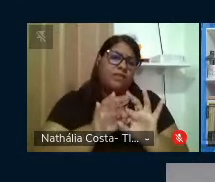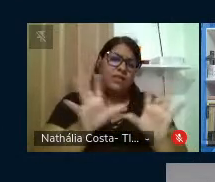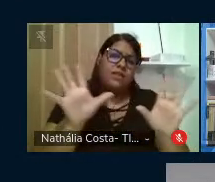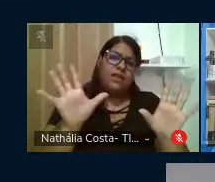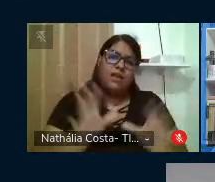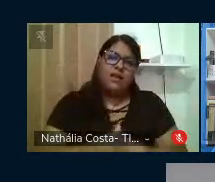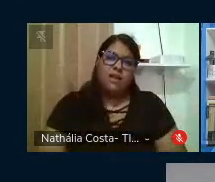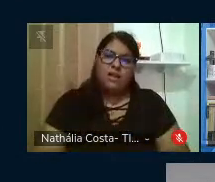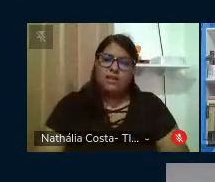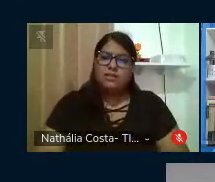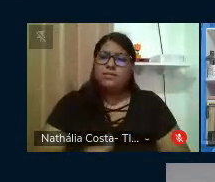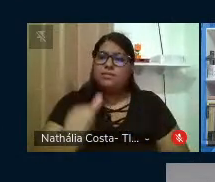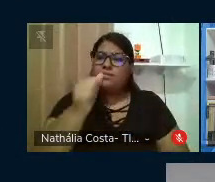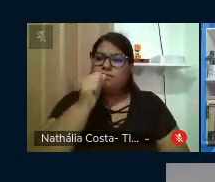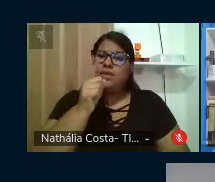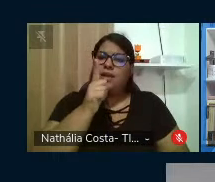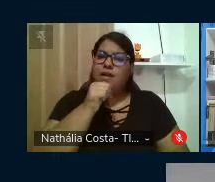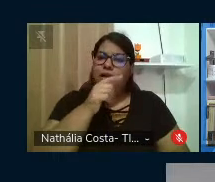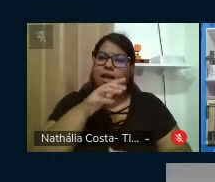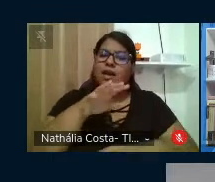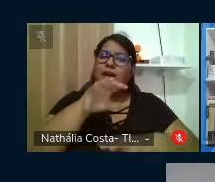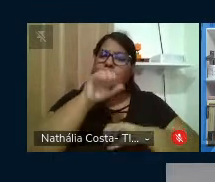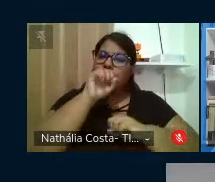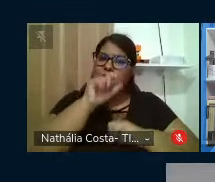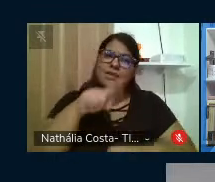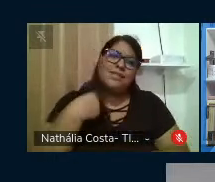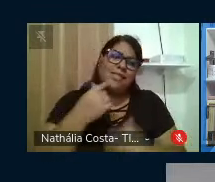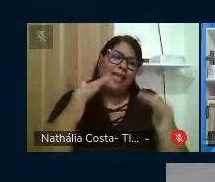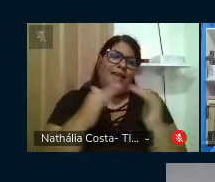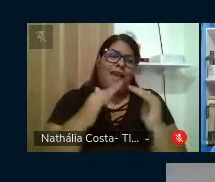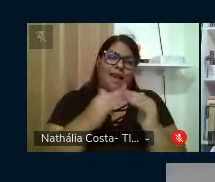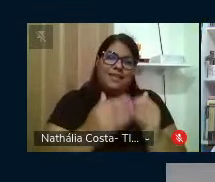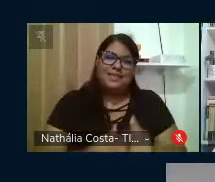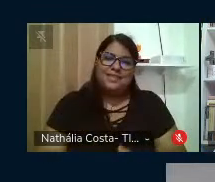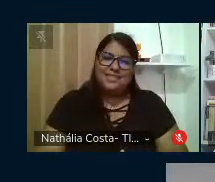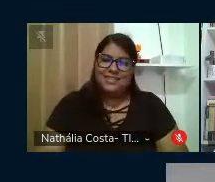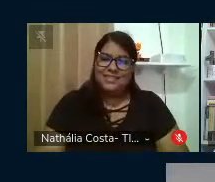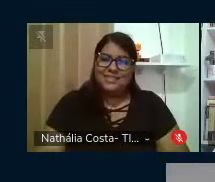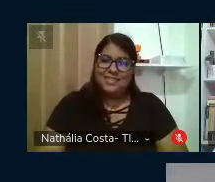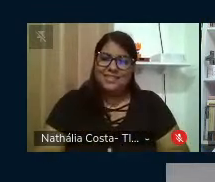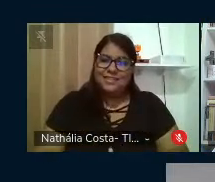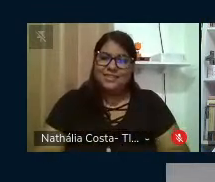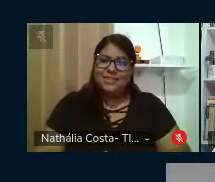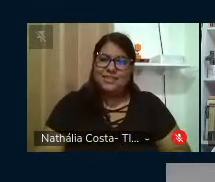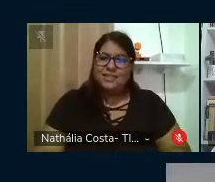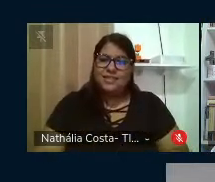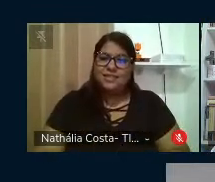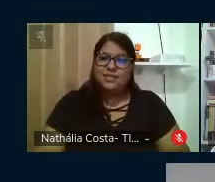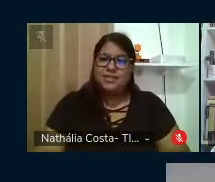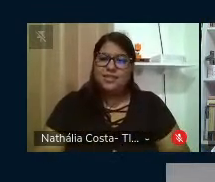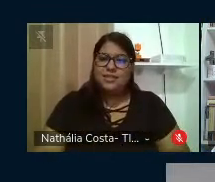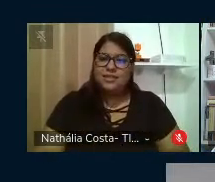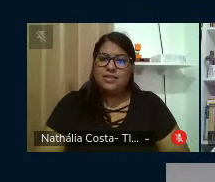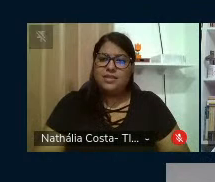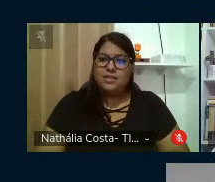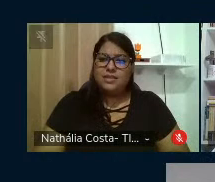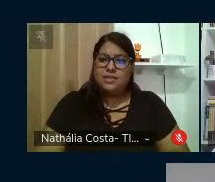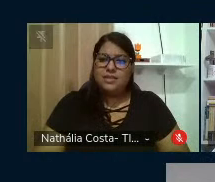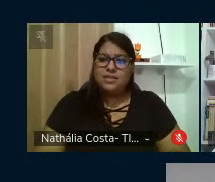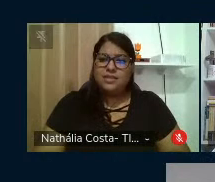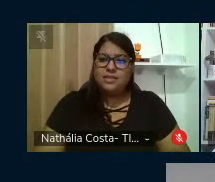Gélia. Tome uma água, respire, e assim, nós estamos em casa, né? Exatamente. Então, eu vou delegar o